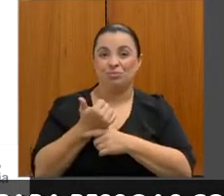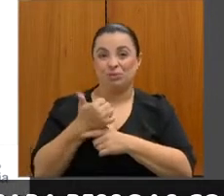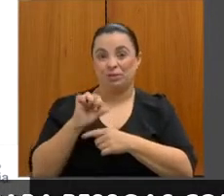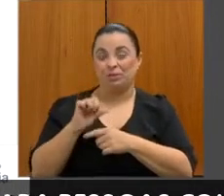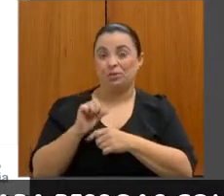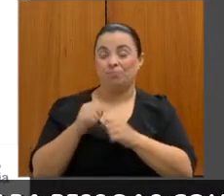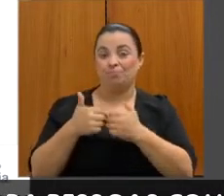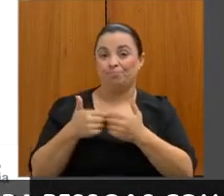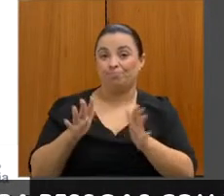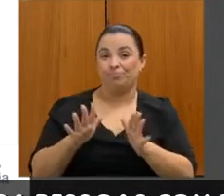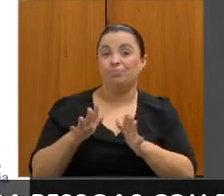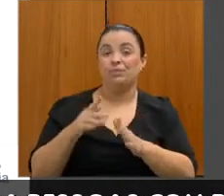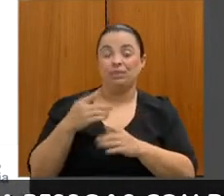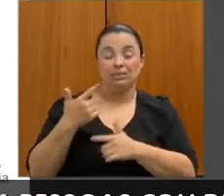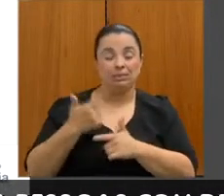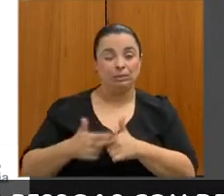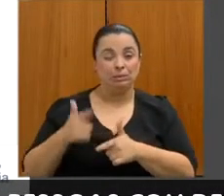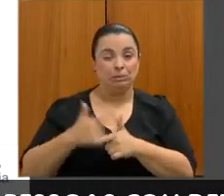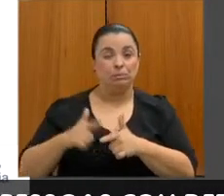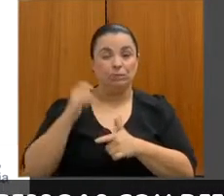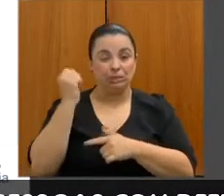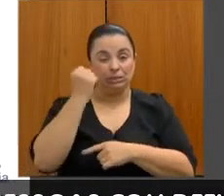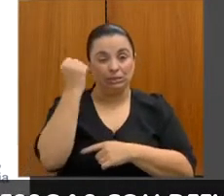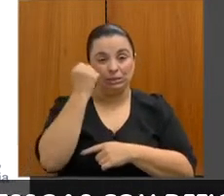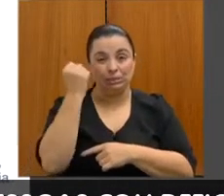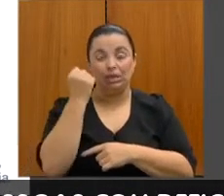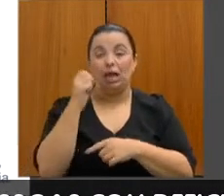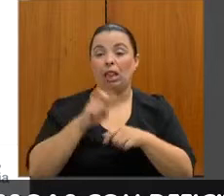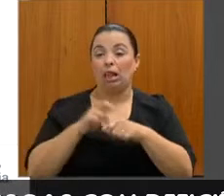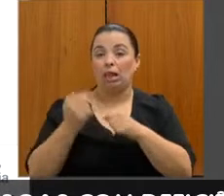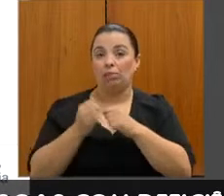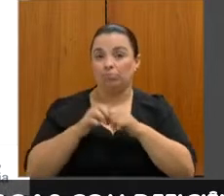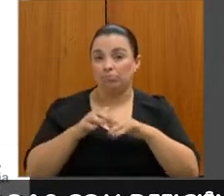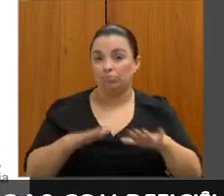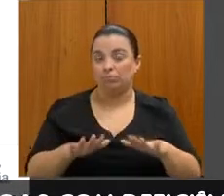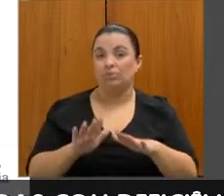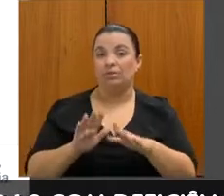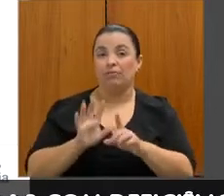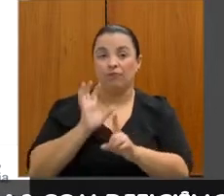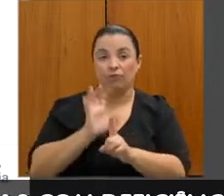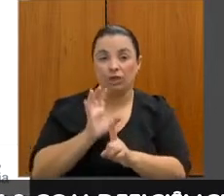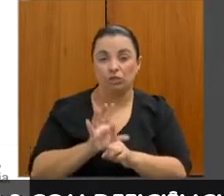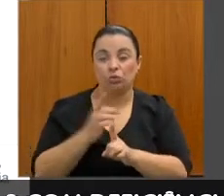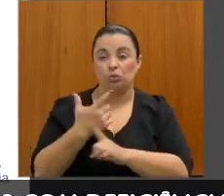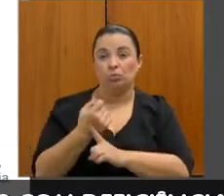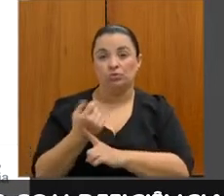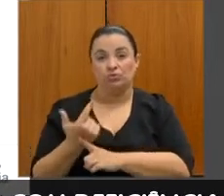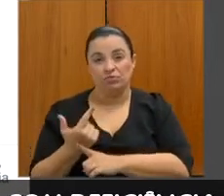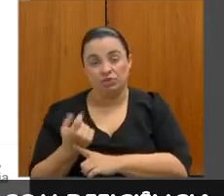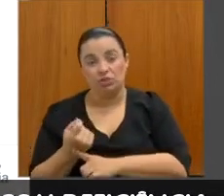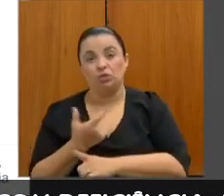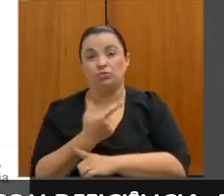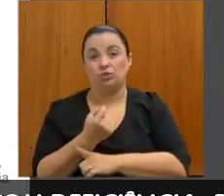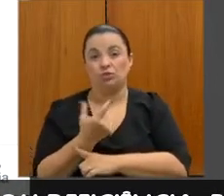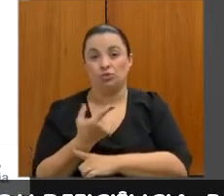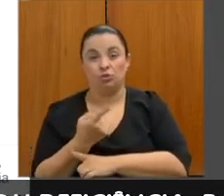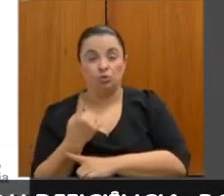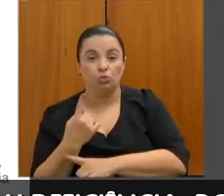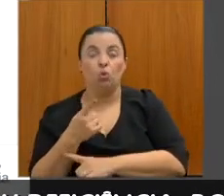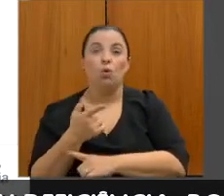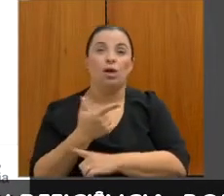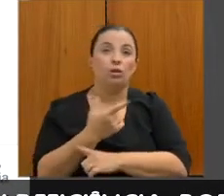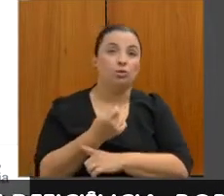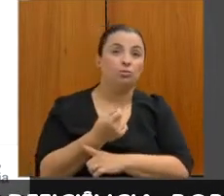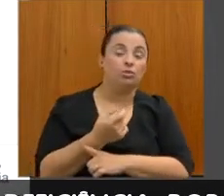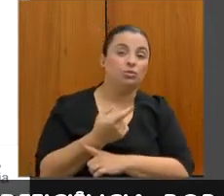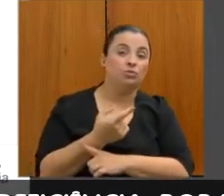uma crise grave a partir do final do ano, e ela foi refletida em 2020 e 2021. Em 2022, a gente tem uma pequena melhora,